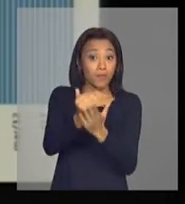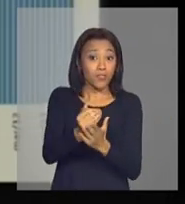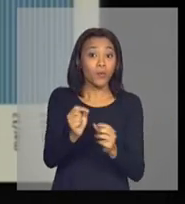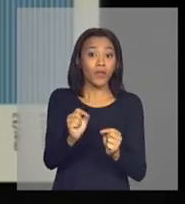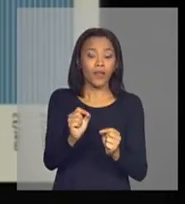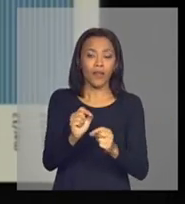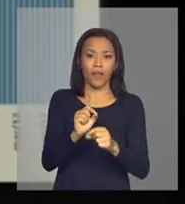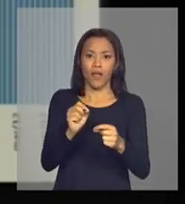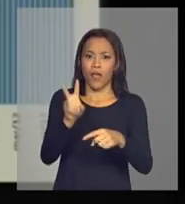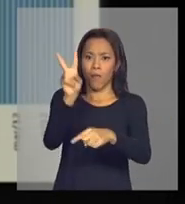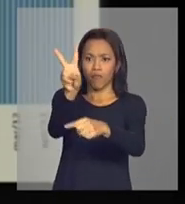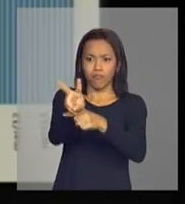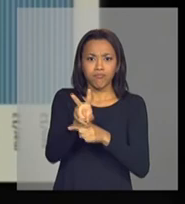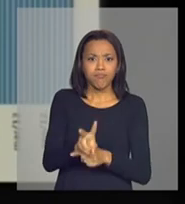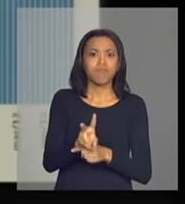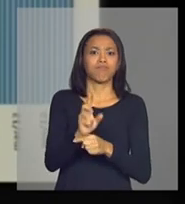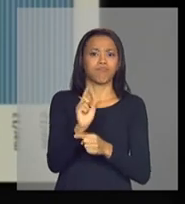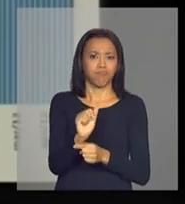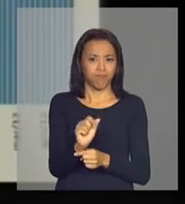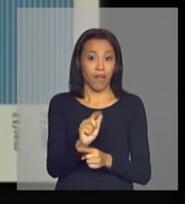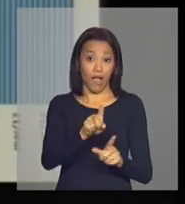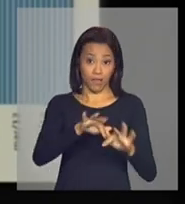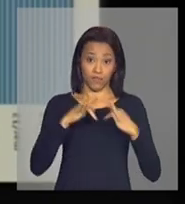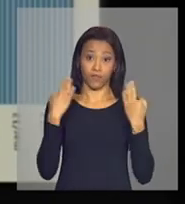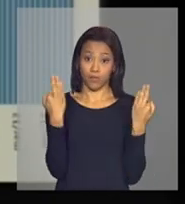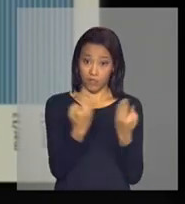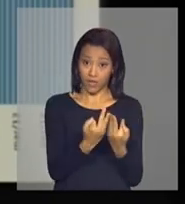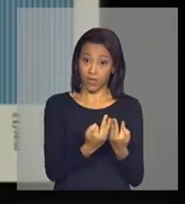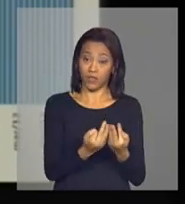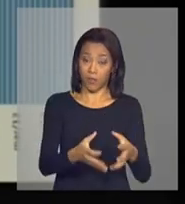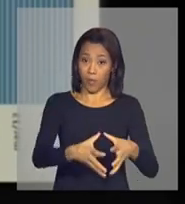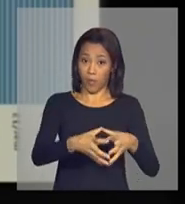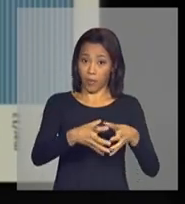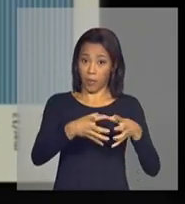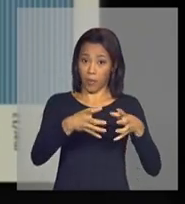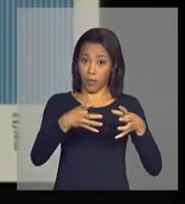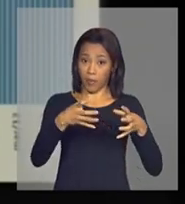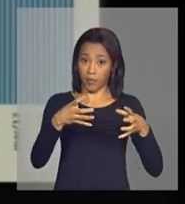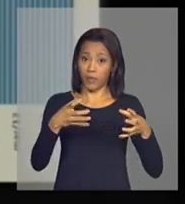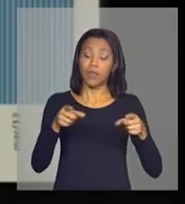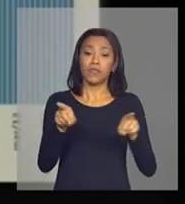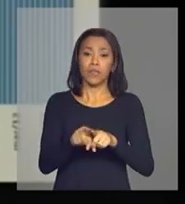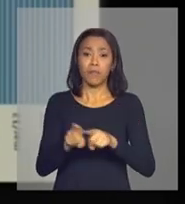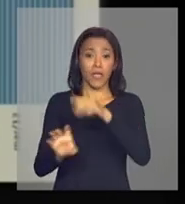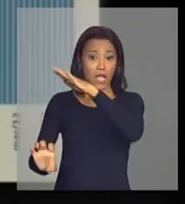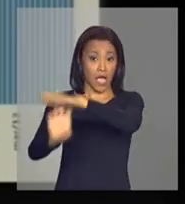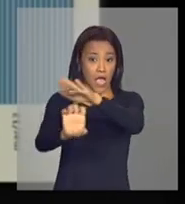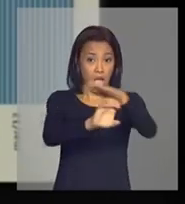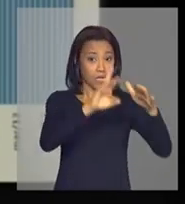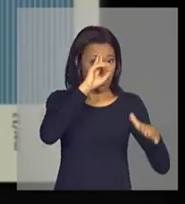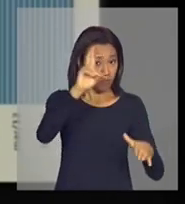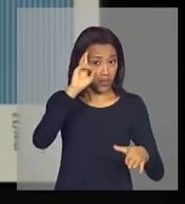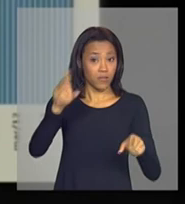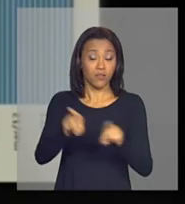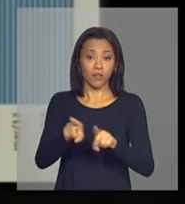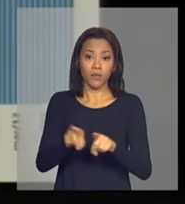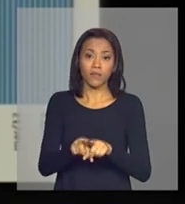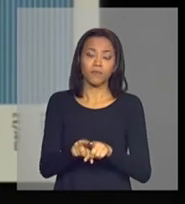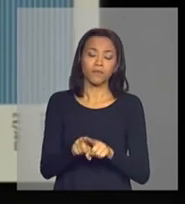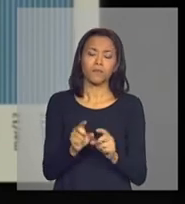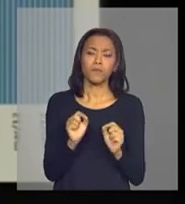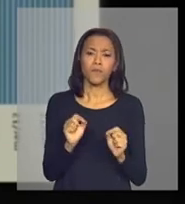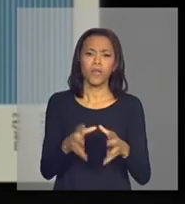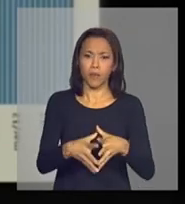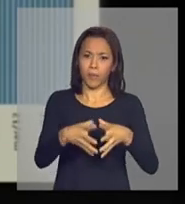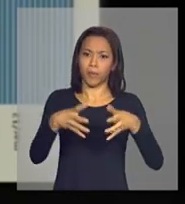o crédito às famílias tem crescido, o crédito às empresas também, e uma coisa curiosa